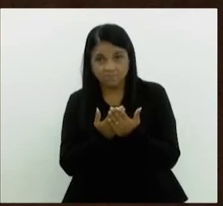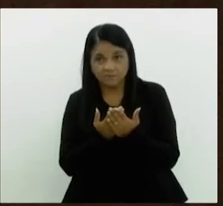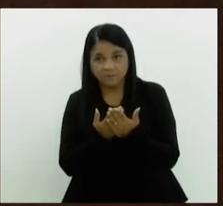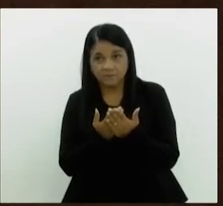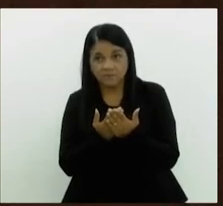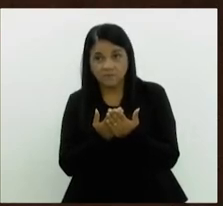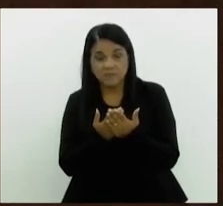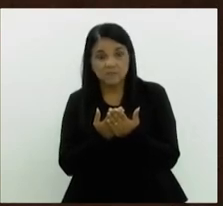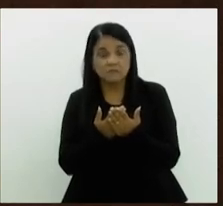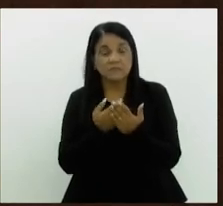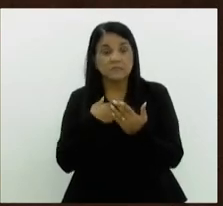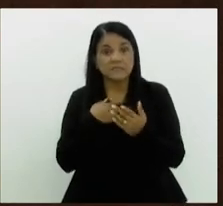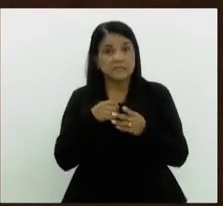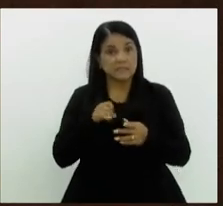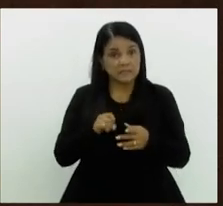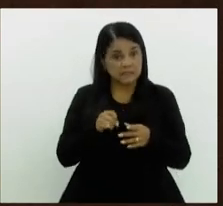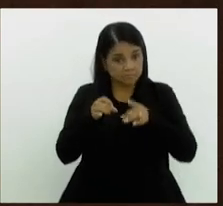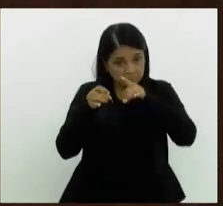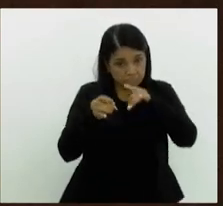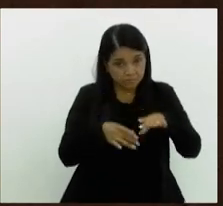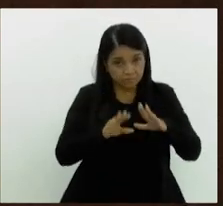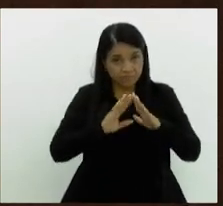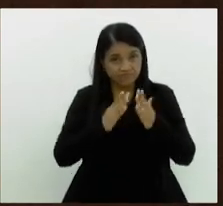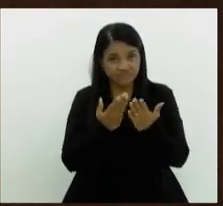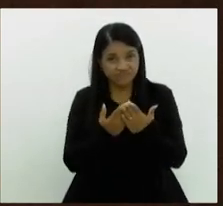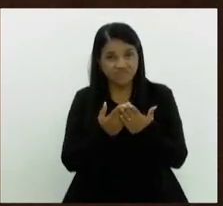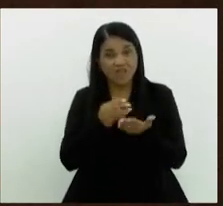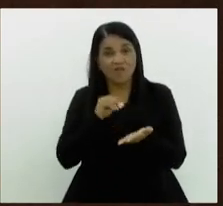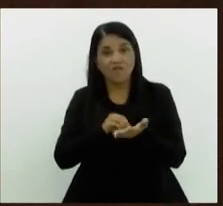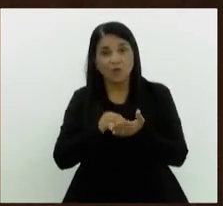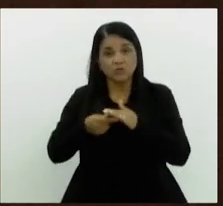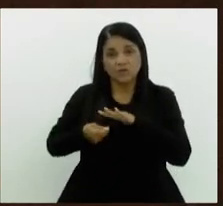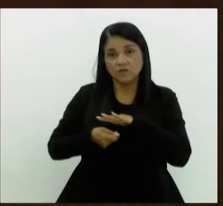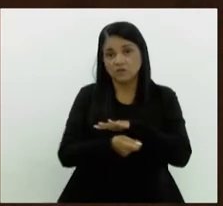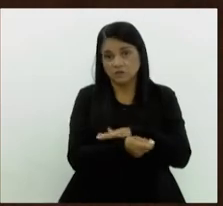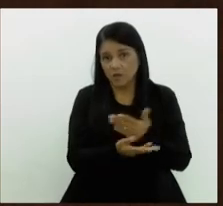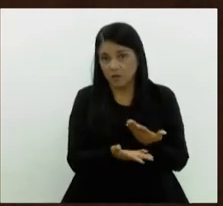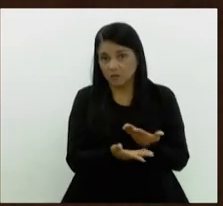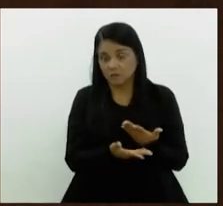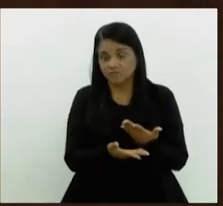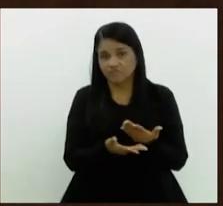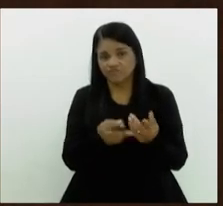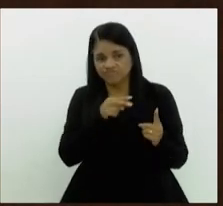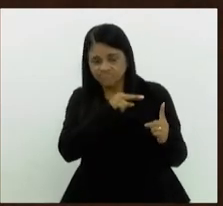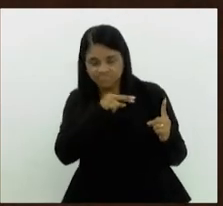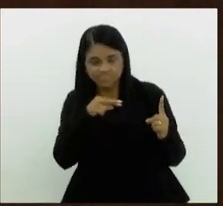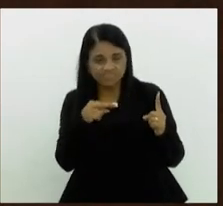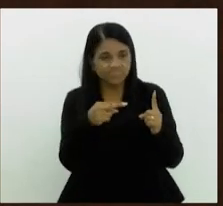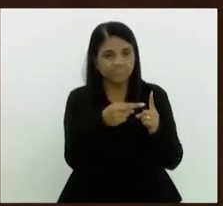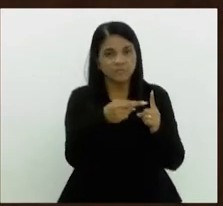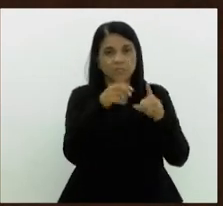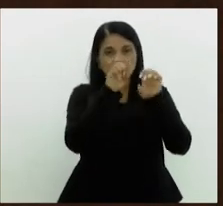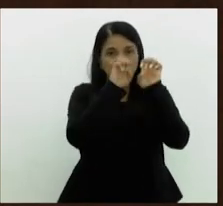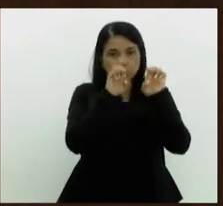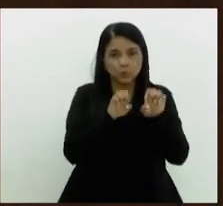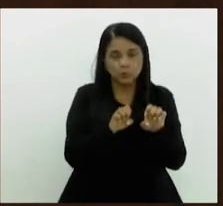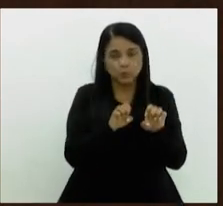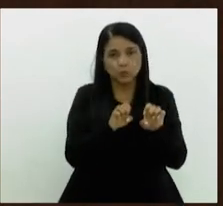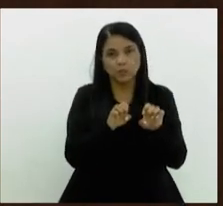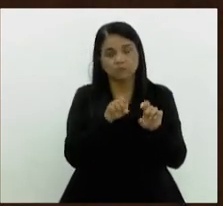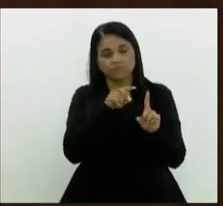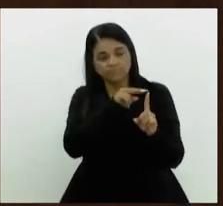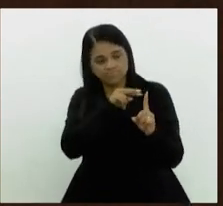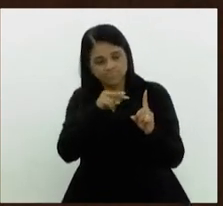subutilizado. É um desinvestimento. Então, olhando de todos os ângulos, do ângulo da estrutura, do ângulo